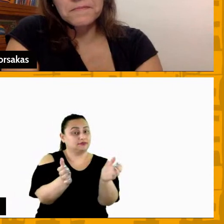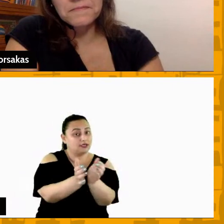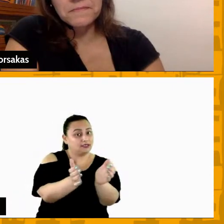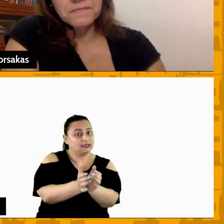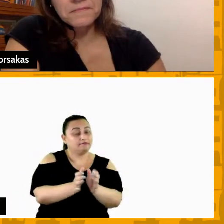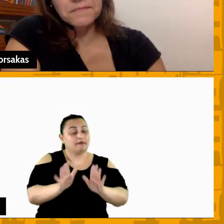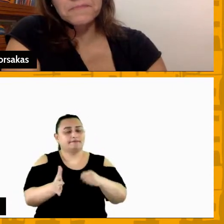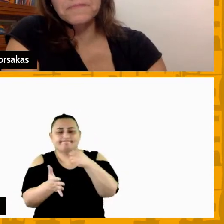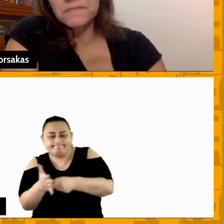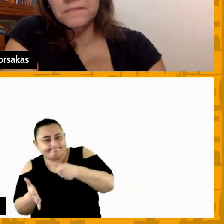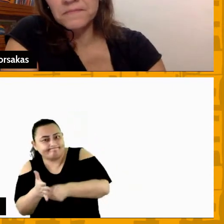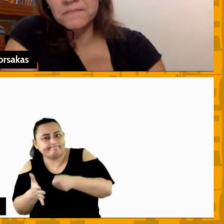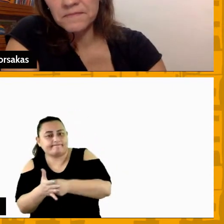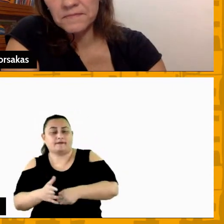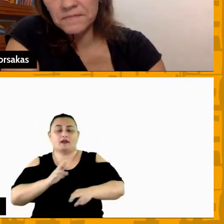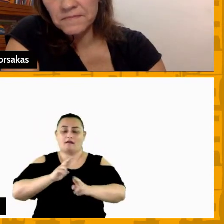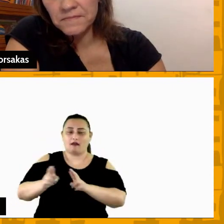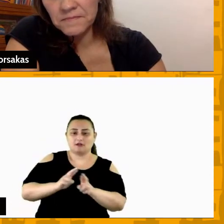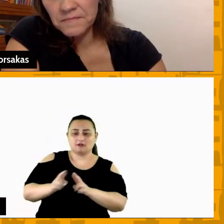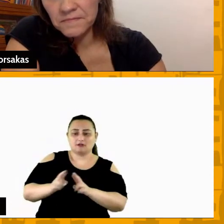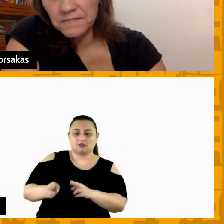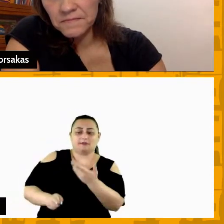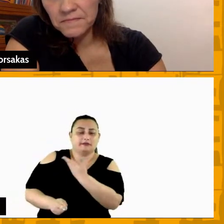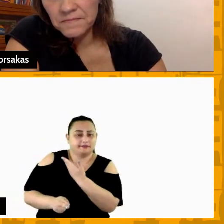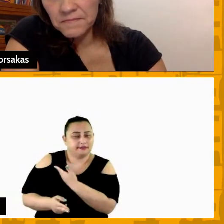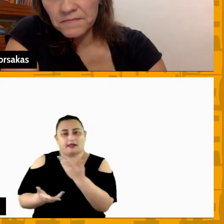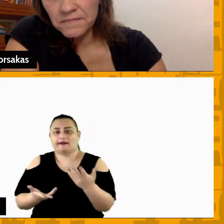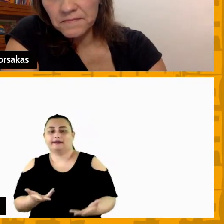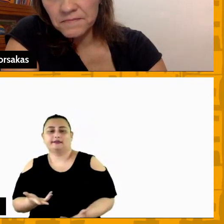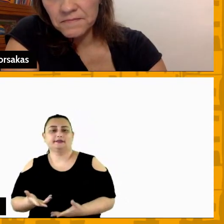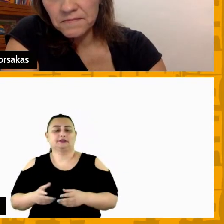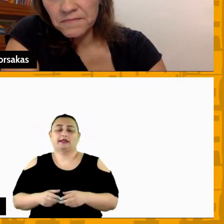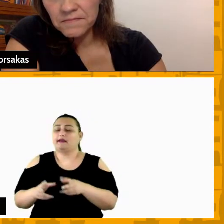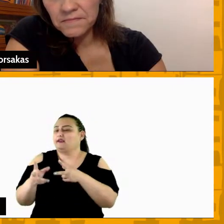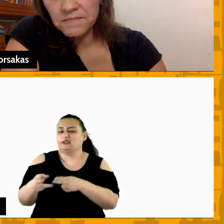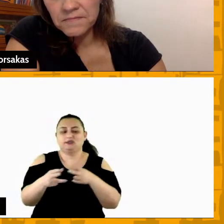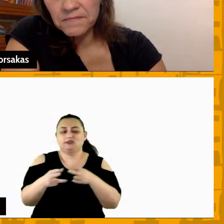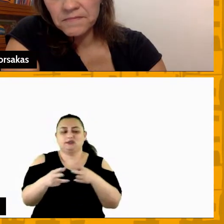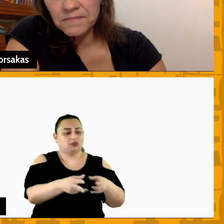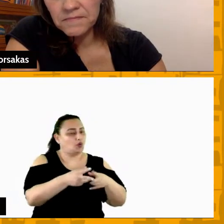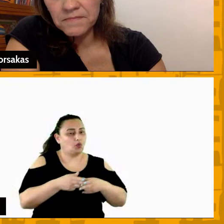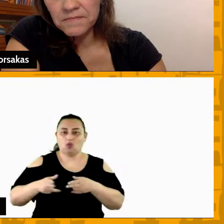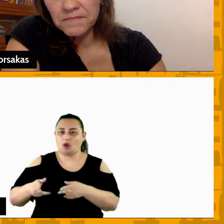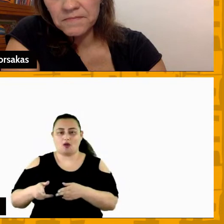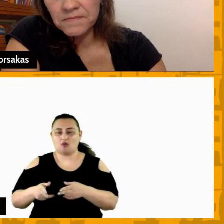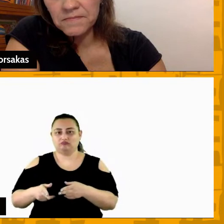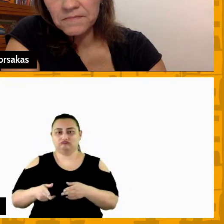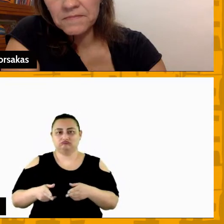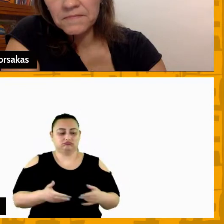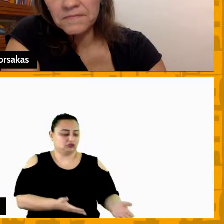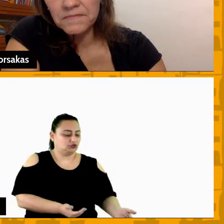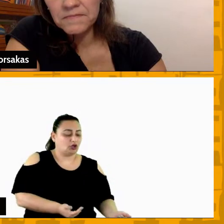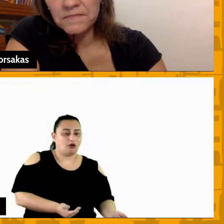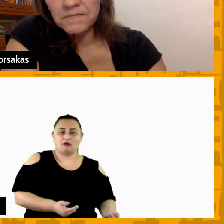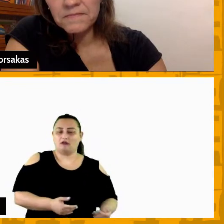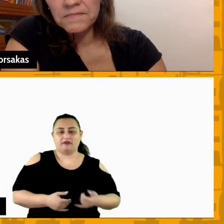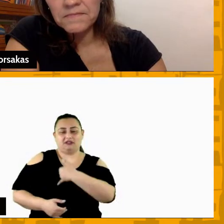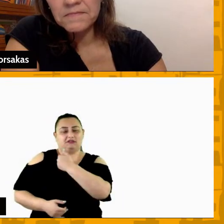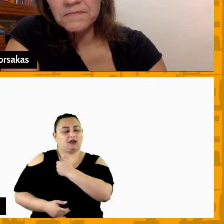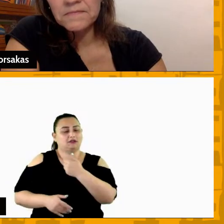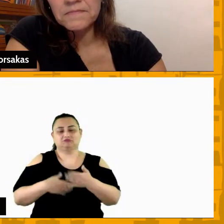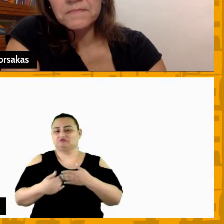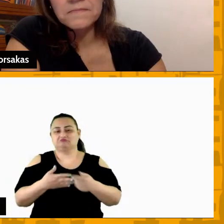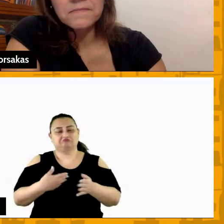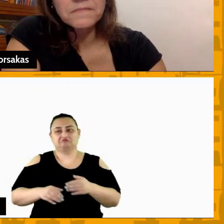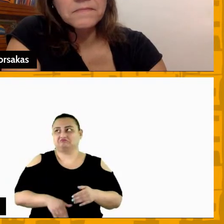a cobrança o relacionamento a amizade é muito igual entre atletas da idade que for e